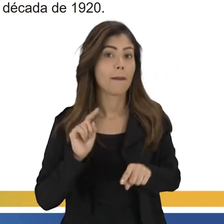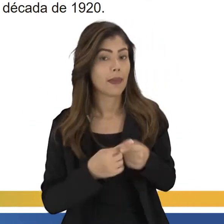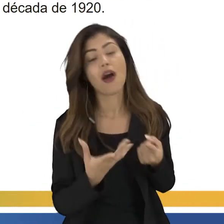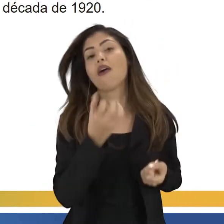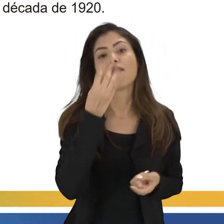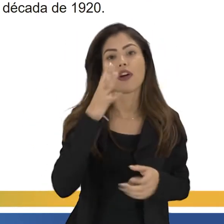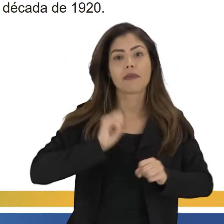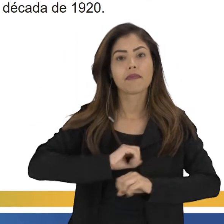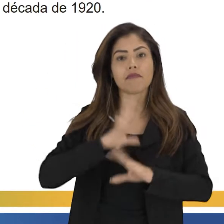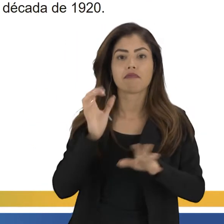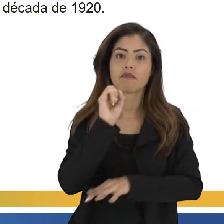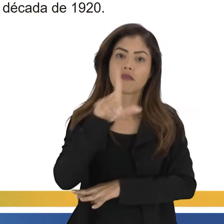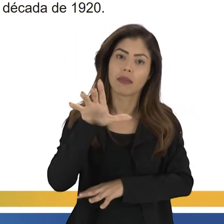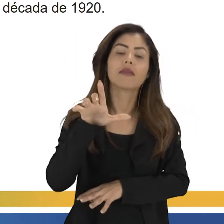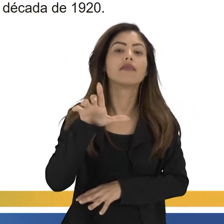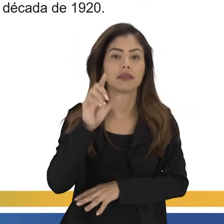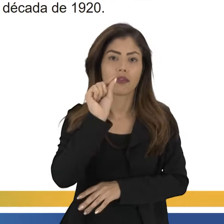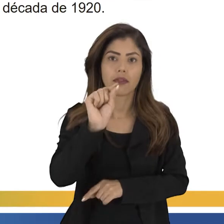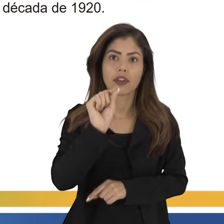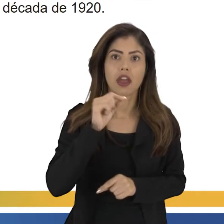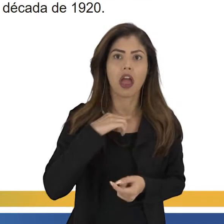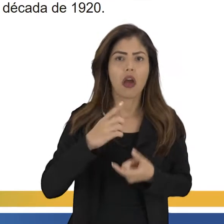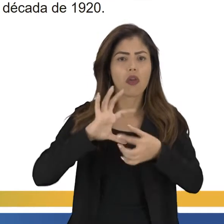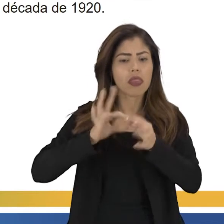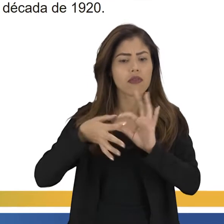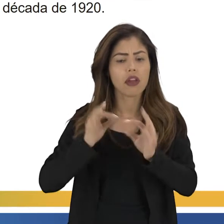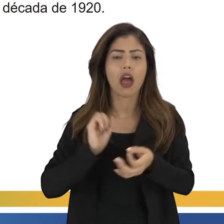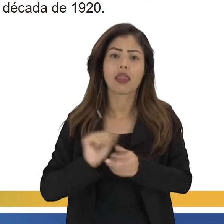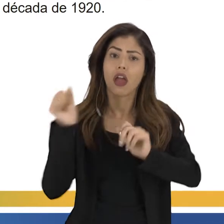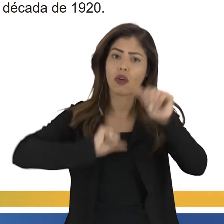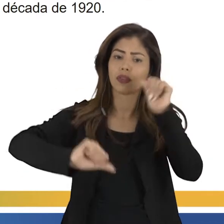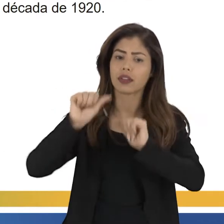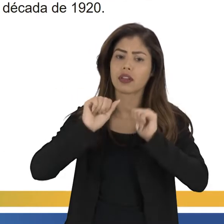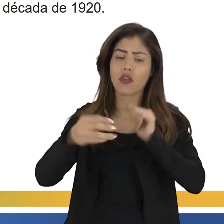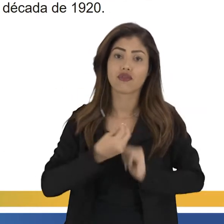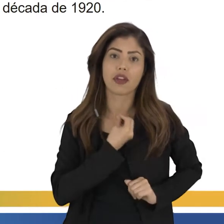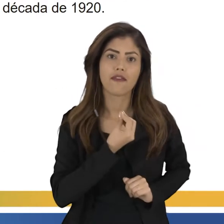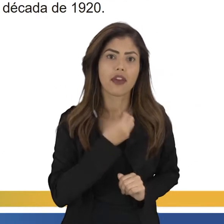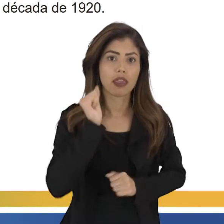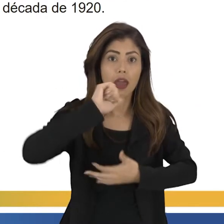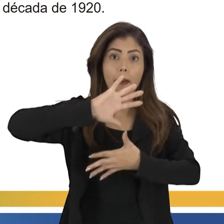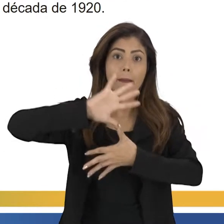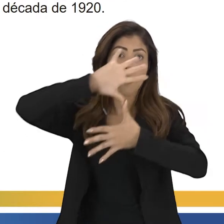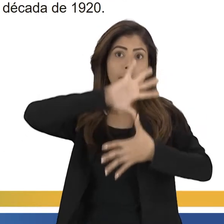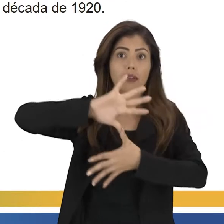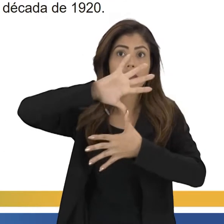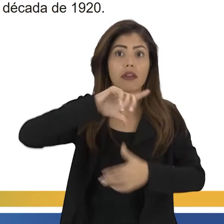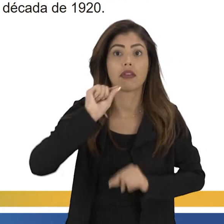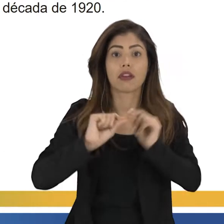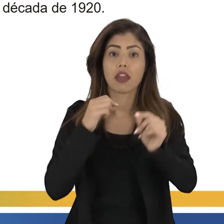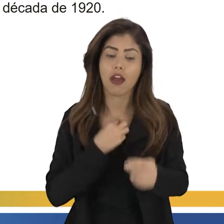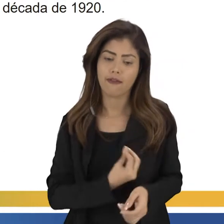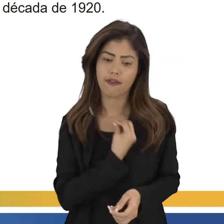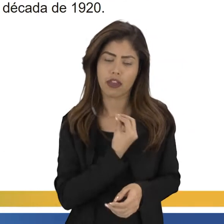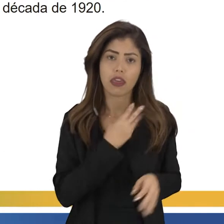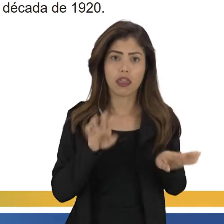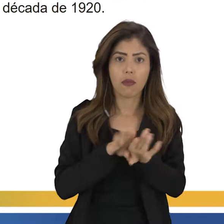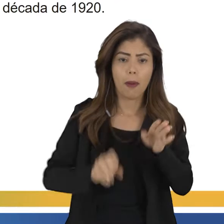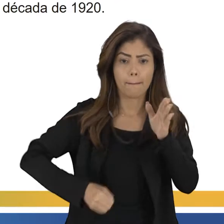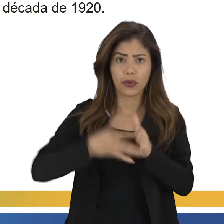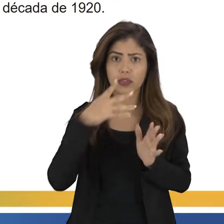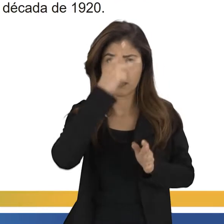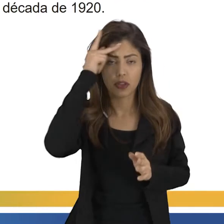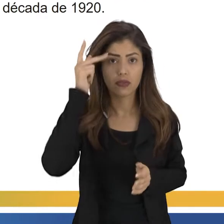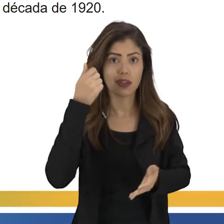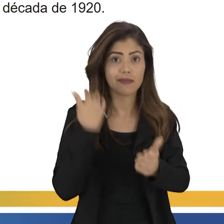uma foto bem clássica para a gente contextualizar e ver essa contradição desse estilo de vida americano que, ao mesmo tempo, também a gente tem milhões de